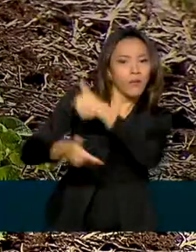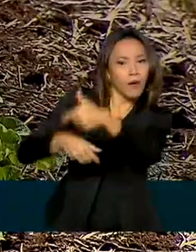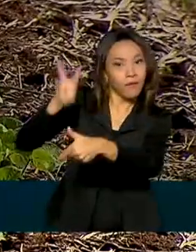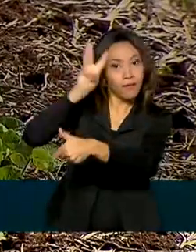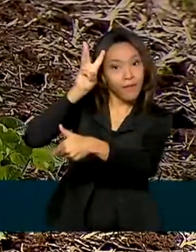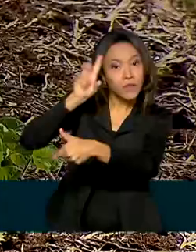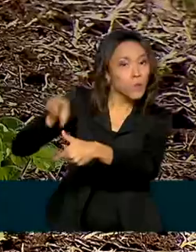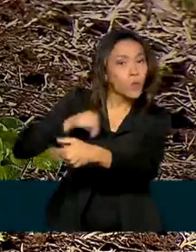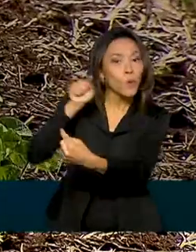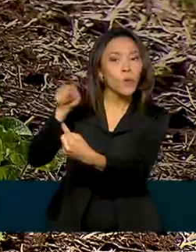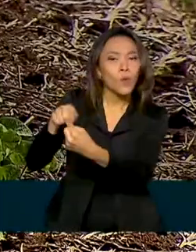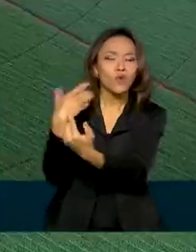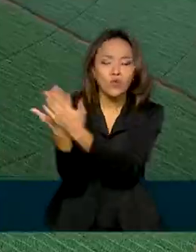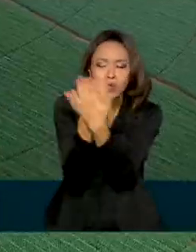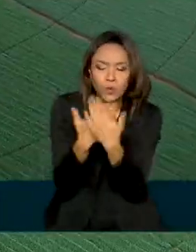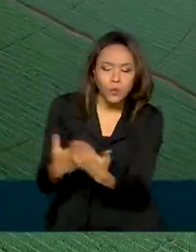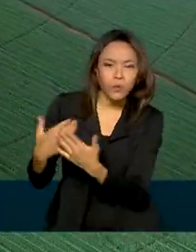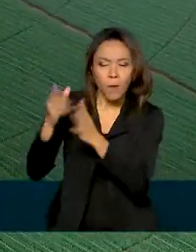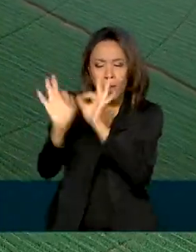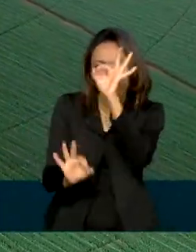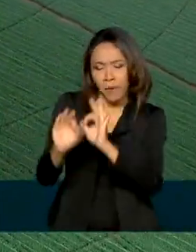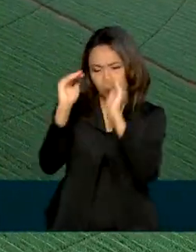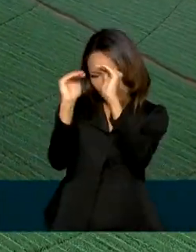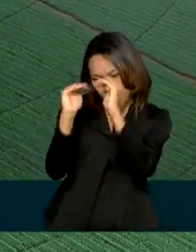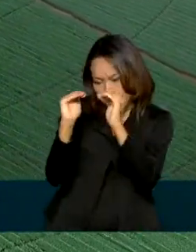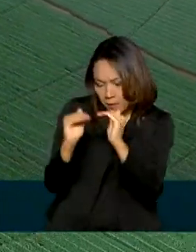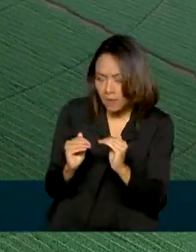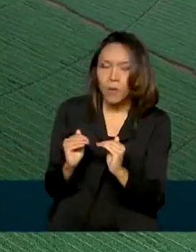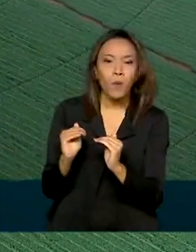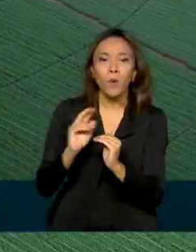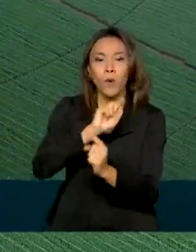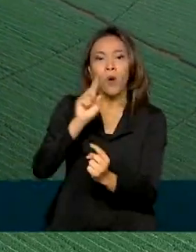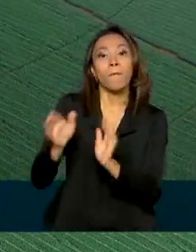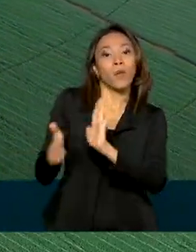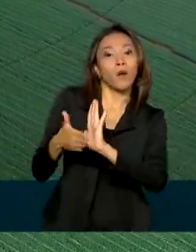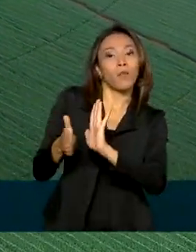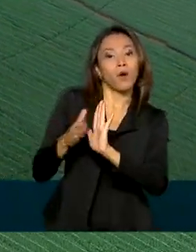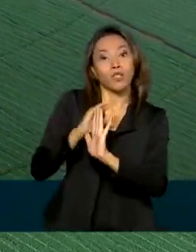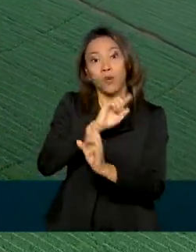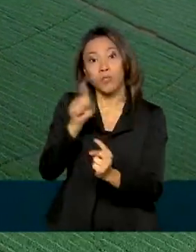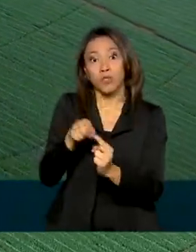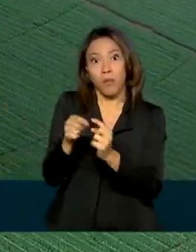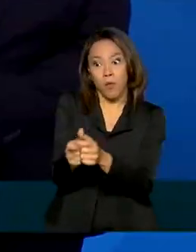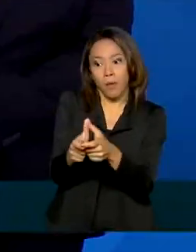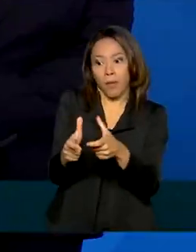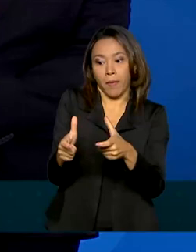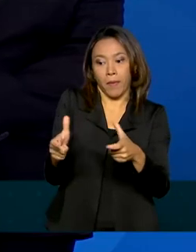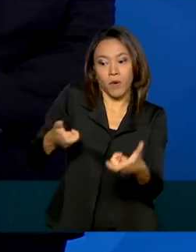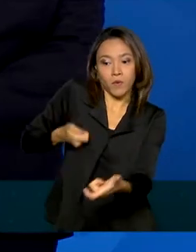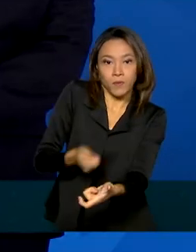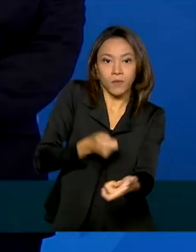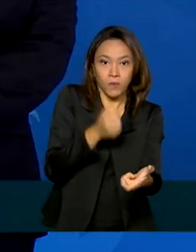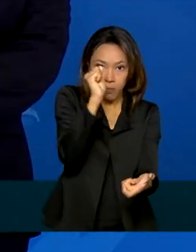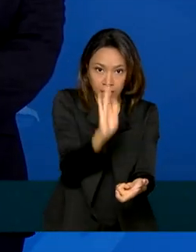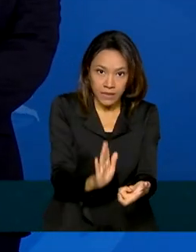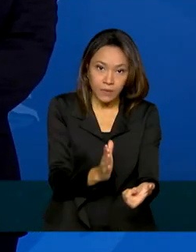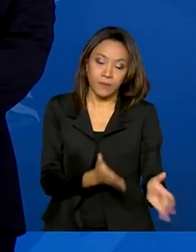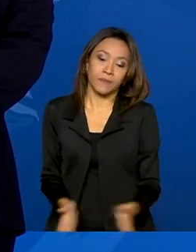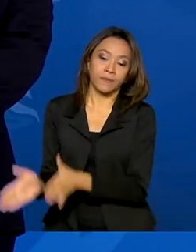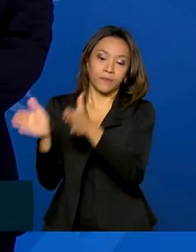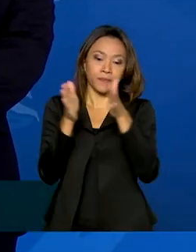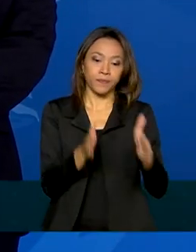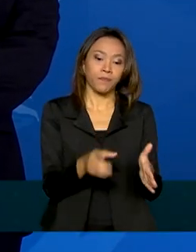elaboração de um plano nacional com propostas para aumentar a produção de fertilizantes no país. Um programa nacional